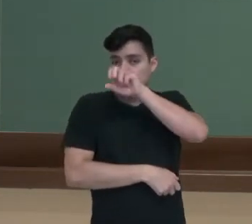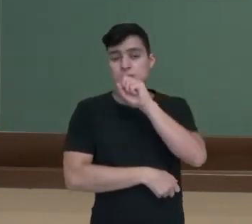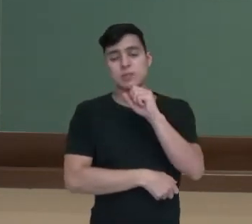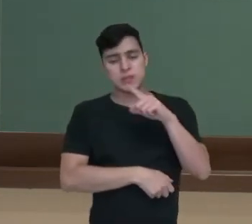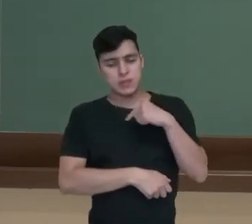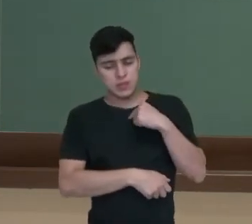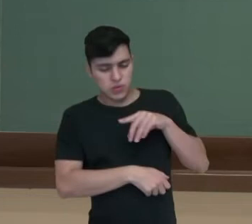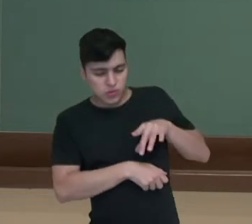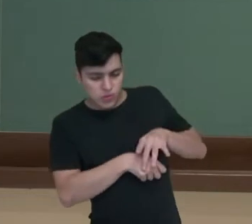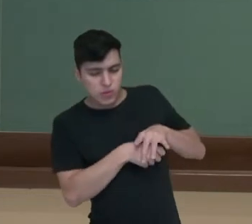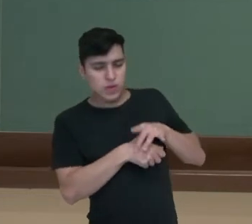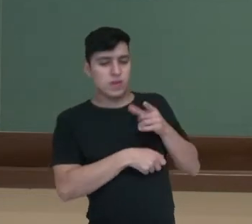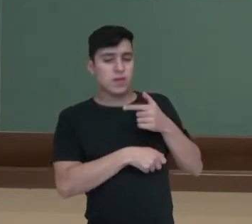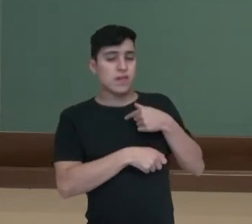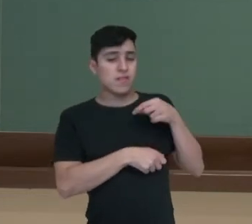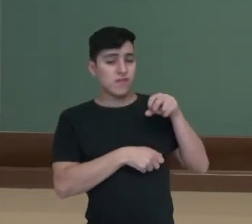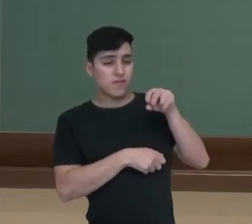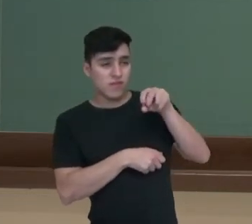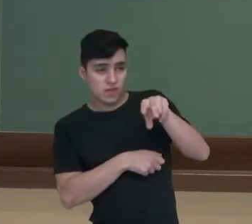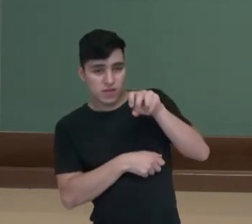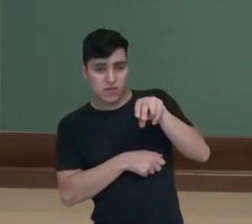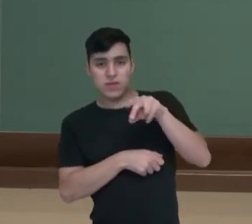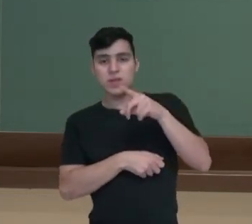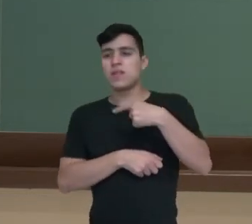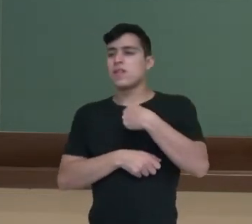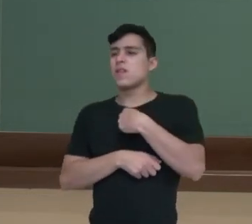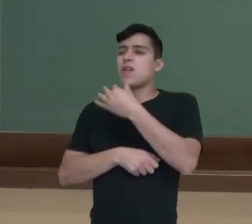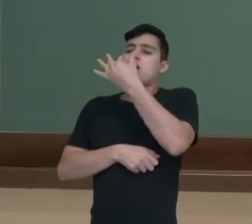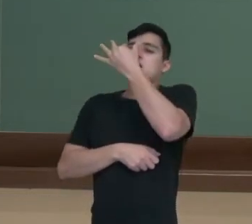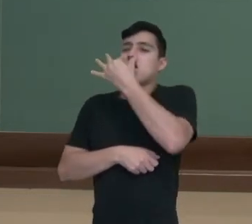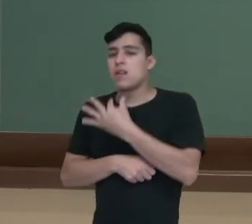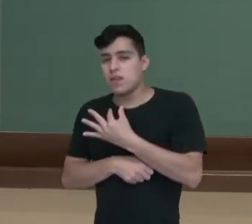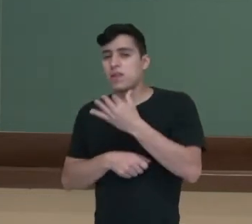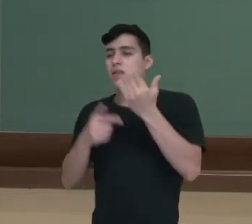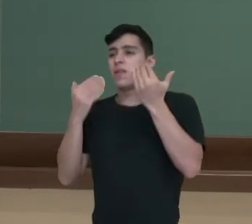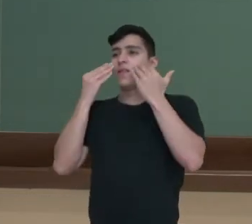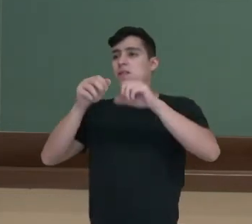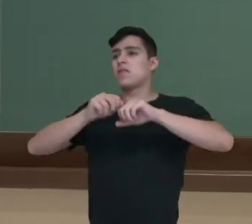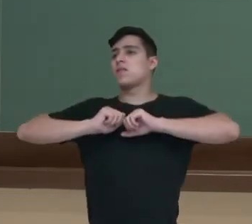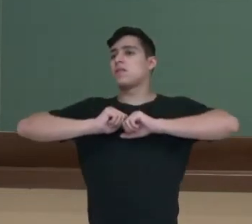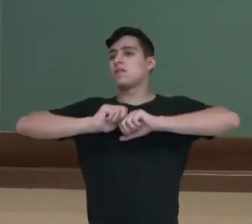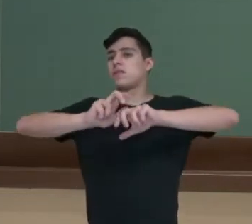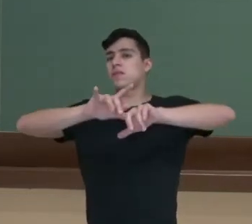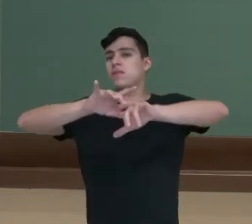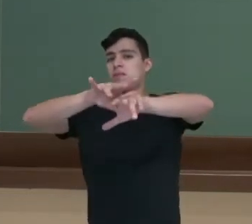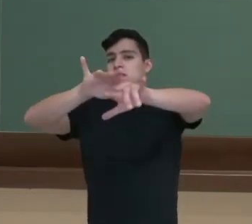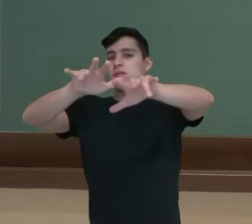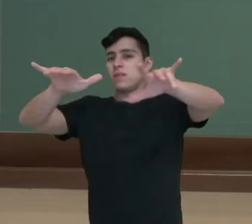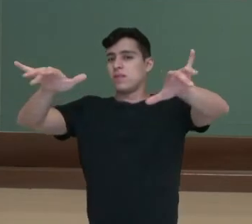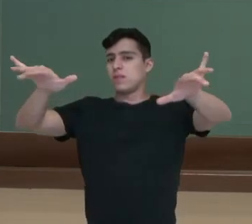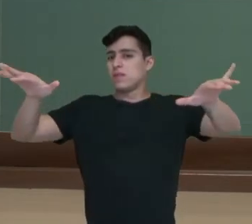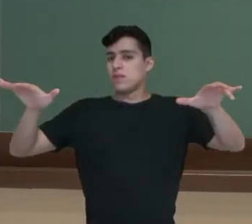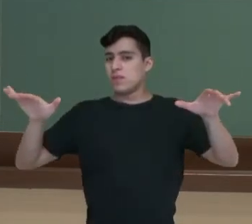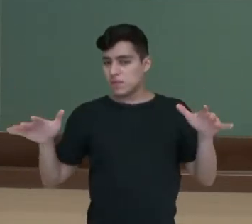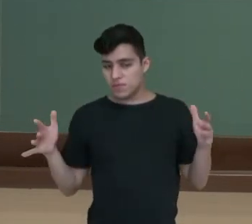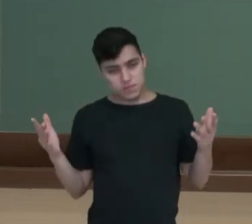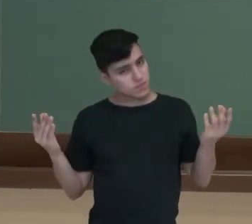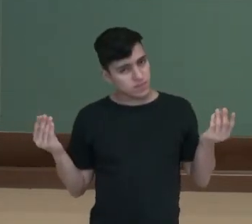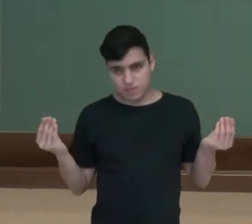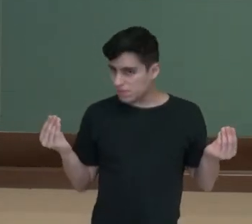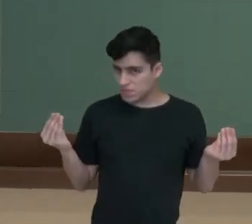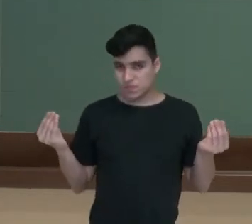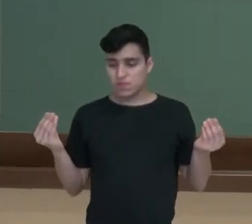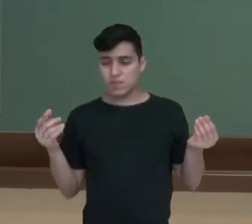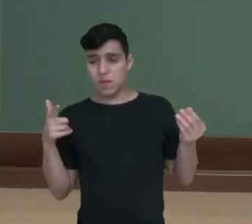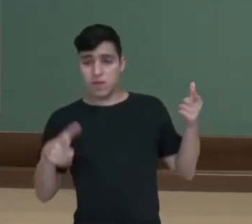e eu tenho um vírus no meu corpo e eu, atchau, espirrar desse jeito, eu espalho esse vírus no ambiente e as pessoas